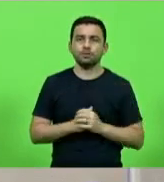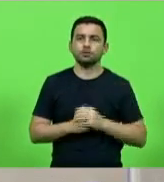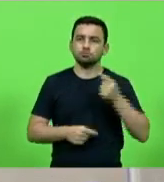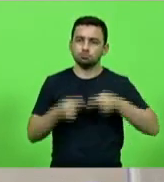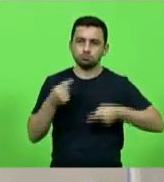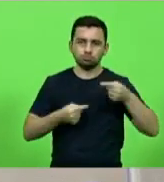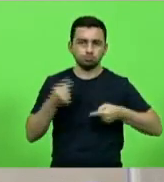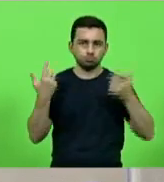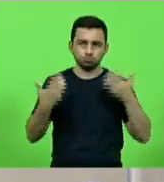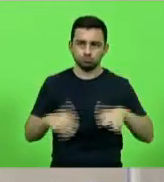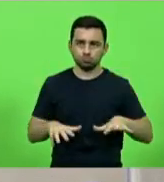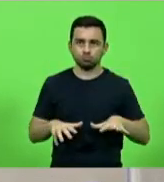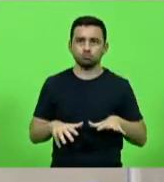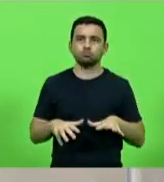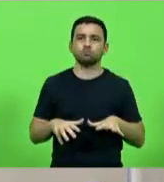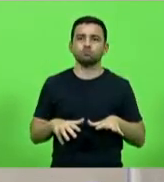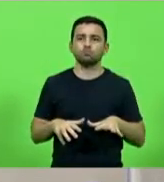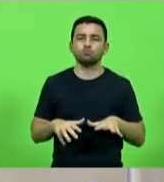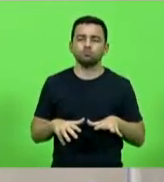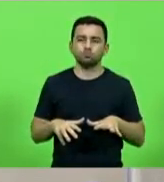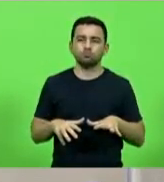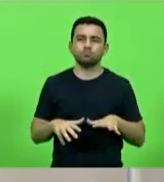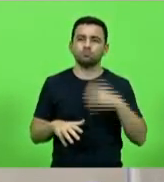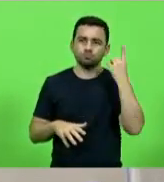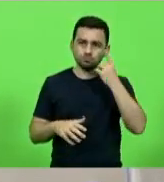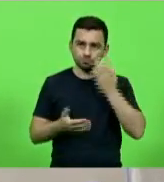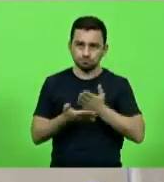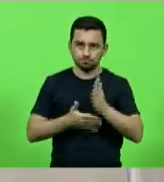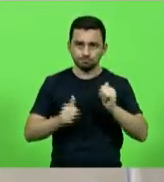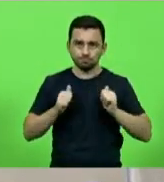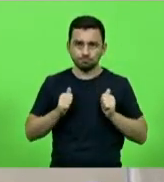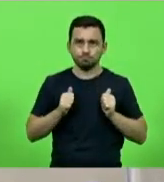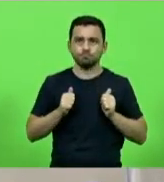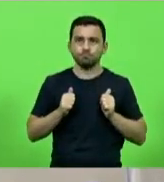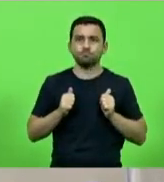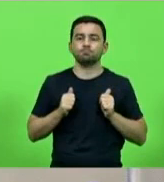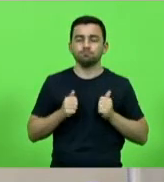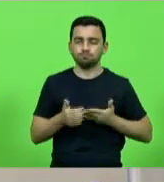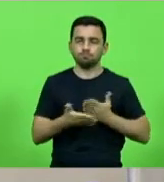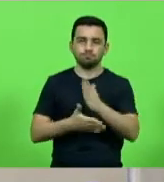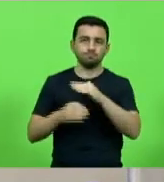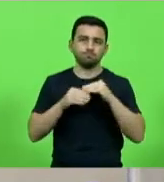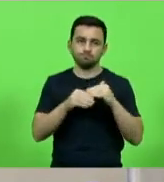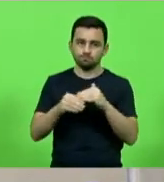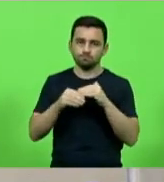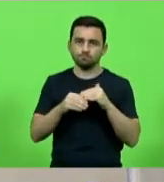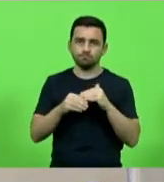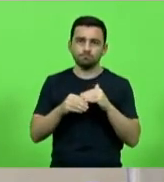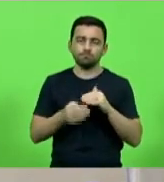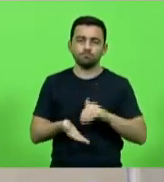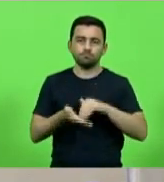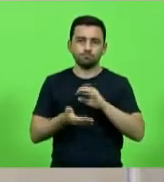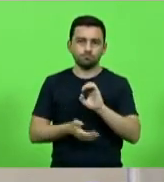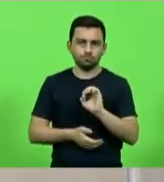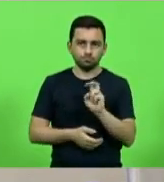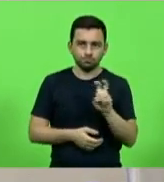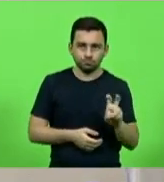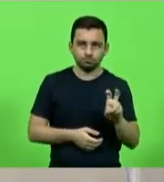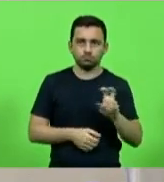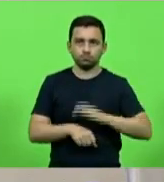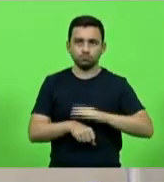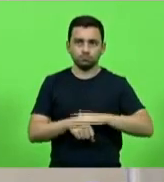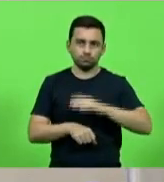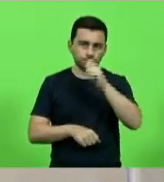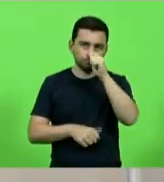não havendo quem queira discutir, nem em votação, deputados que aprovam, permaneçam como se encontra. Aprovado por unanimidade. Moção 05, autor, deputado João Amin,